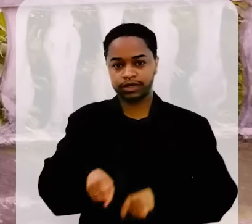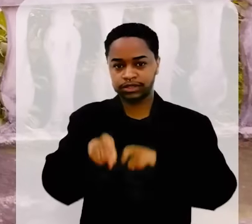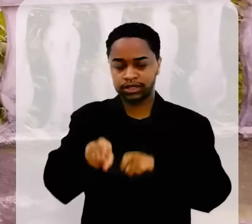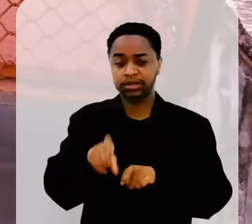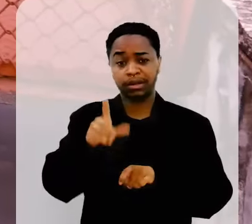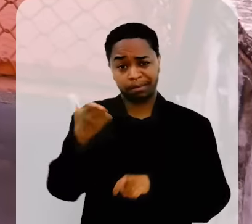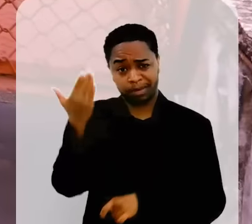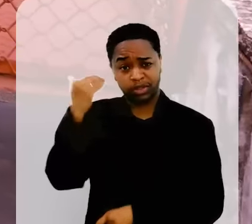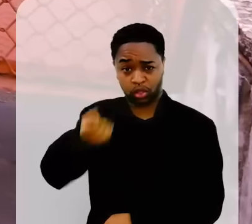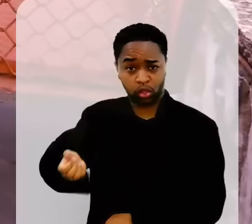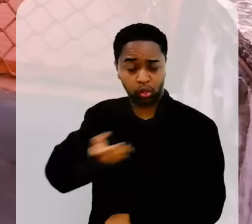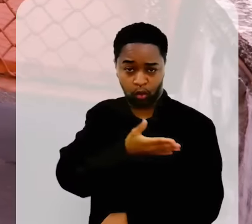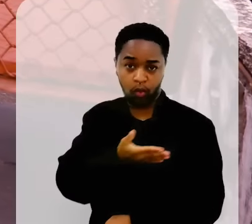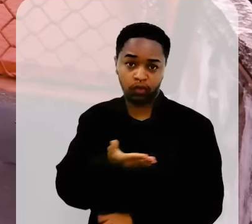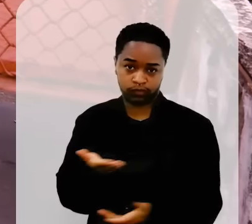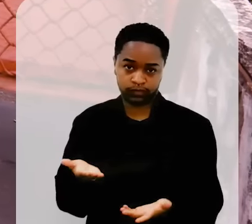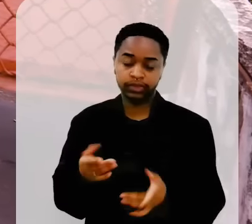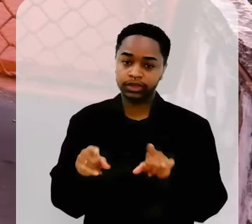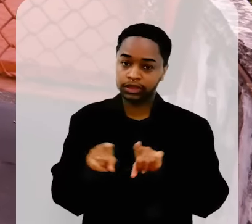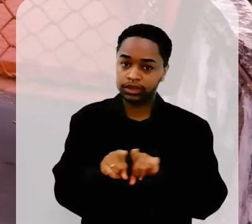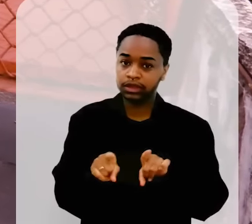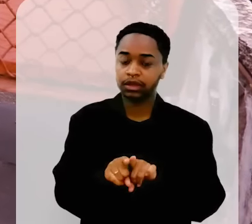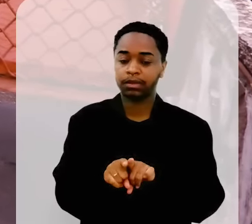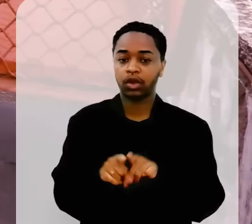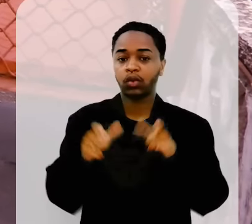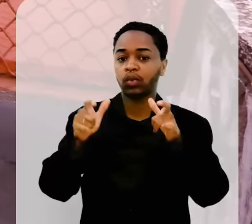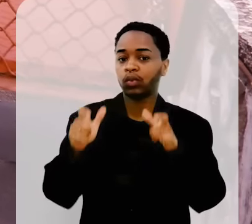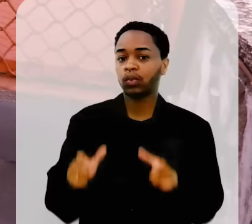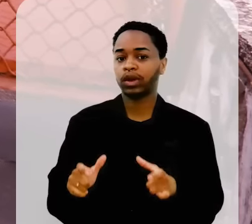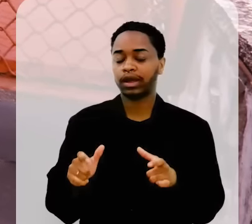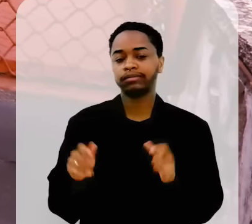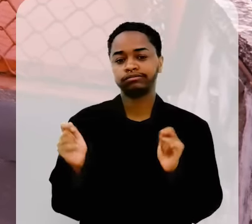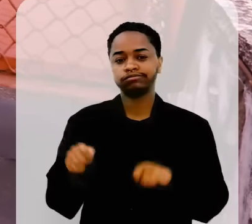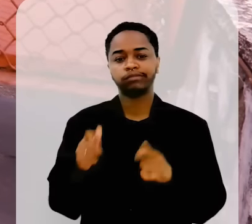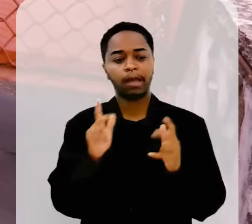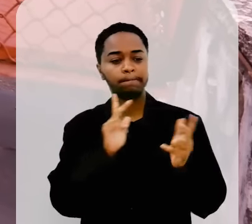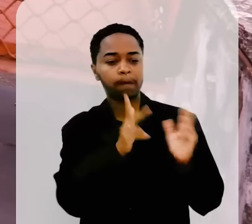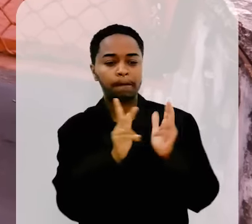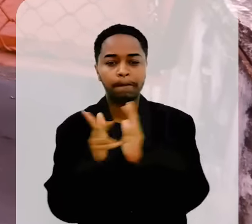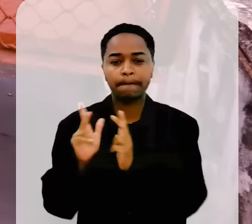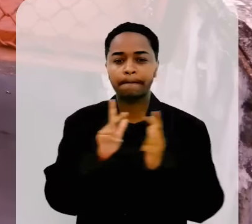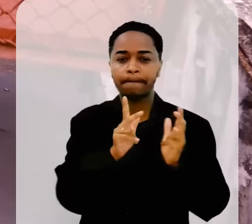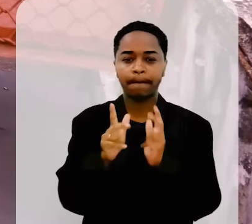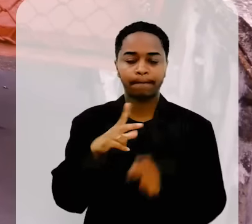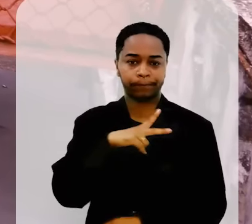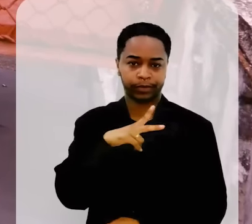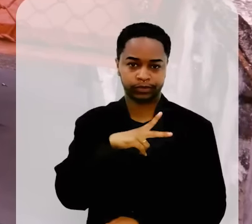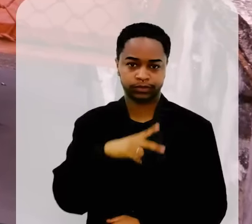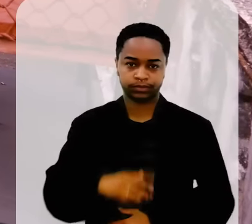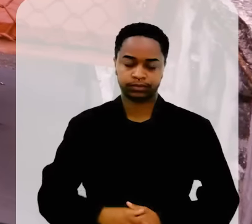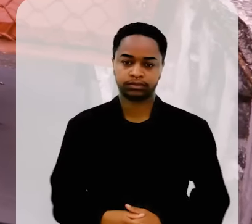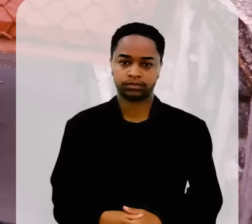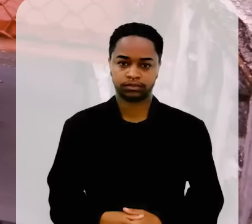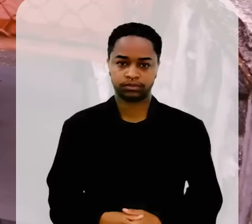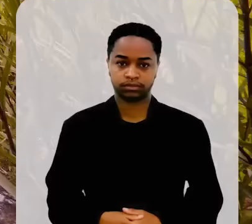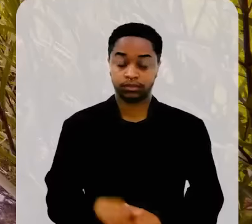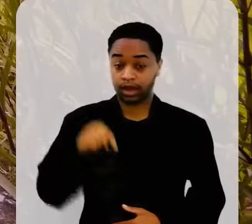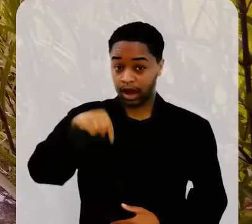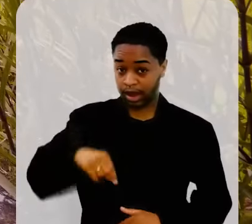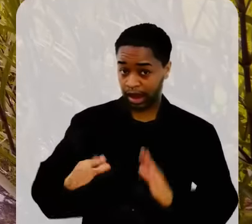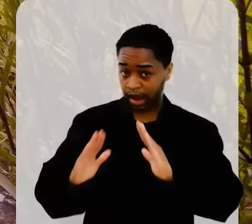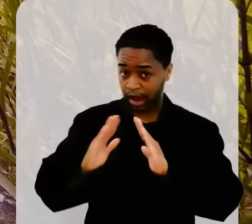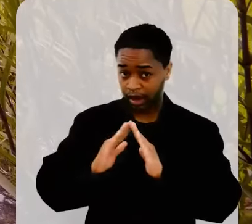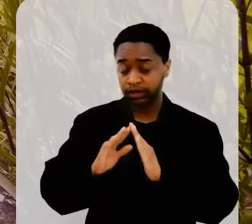fazenda. Uma modernidade naquela época e também um local para muitas conversas privadas.